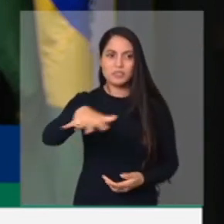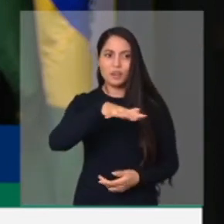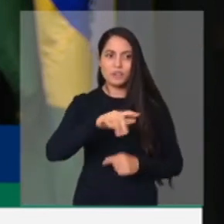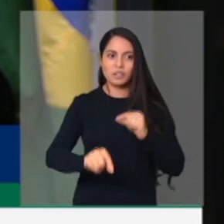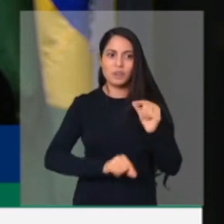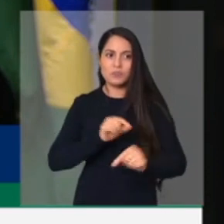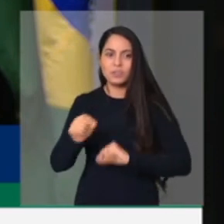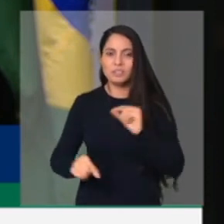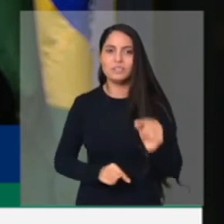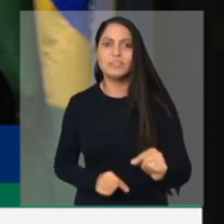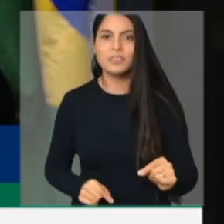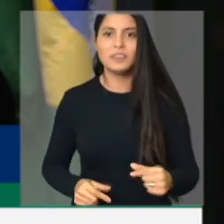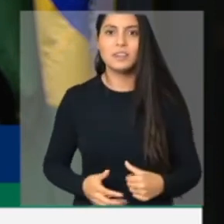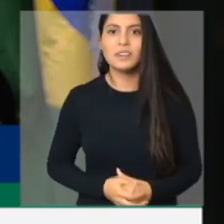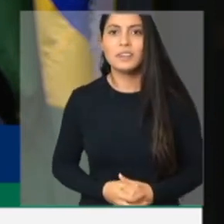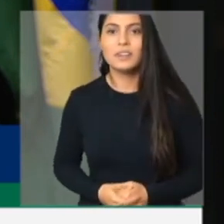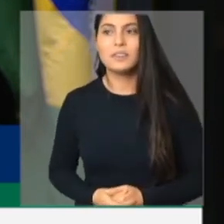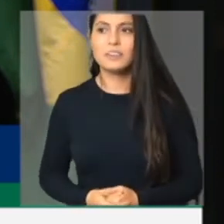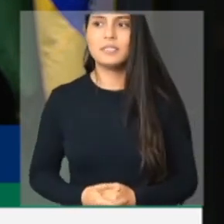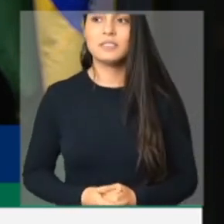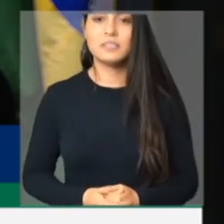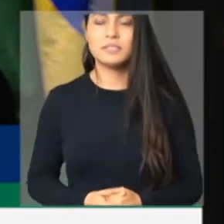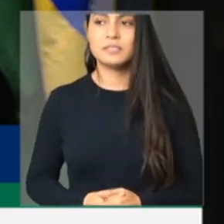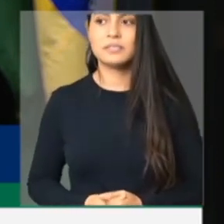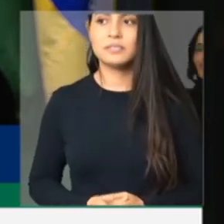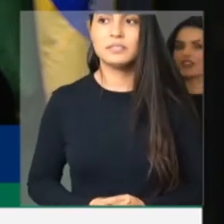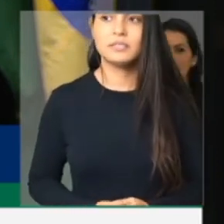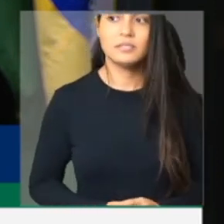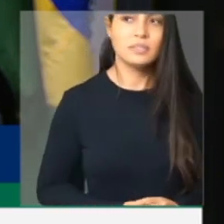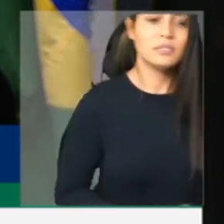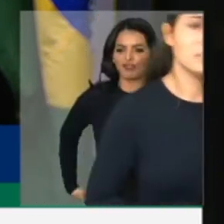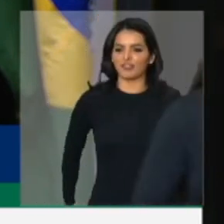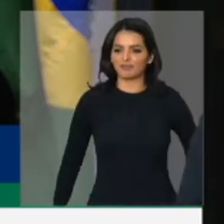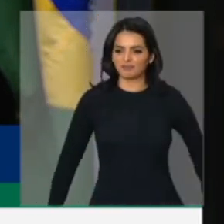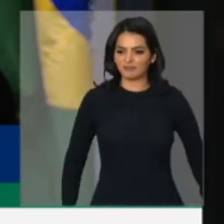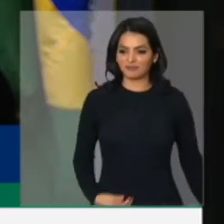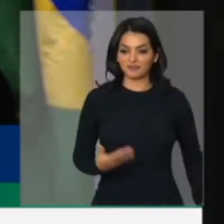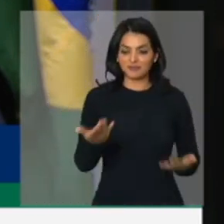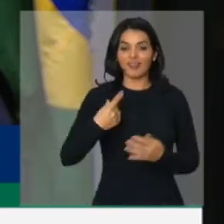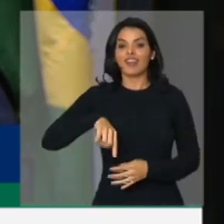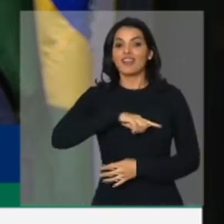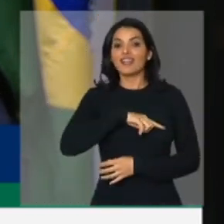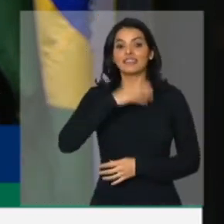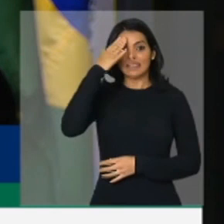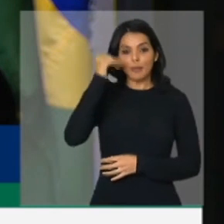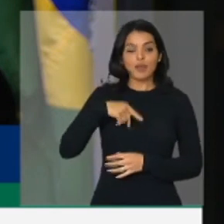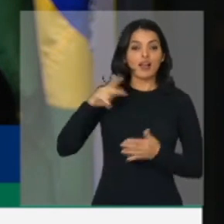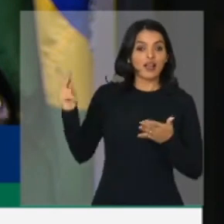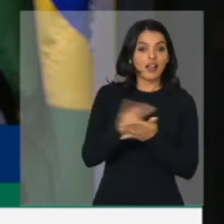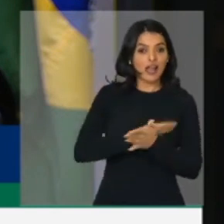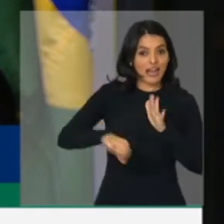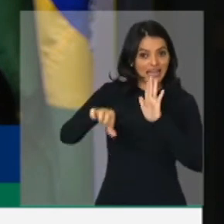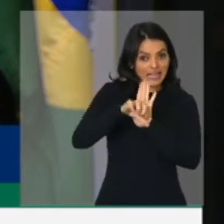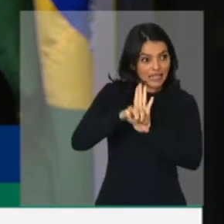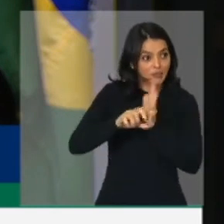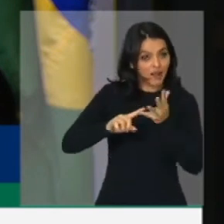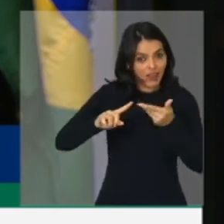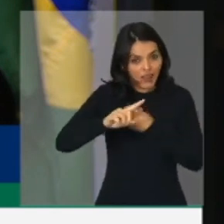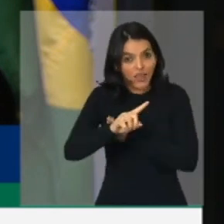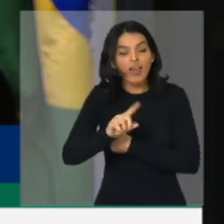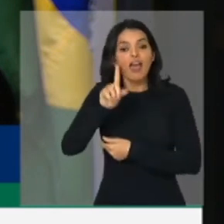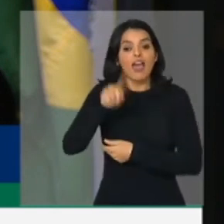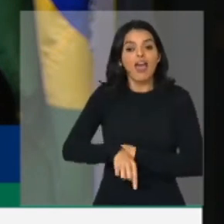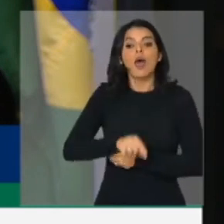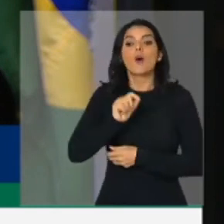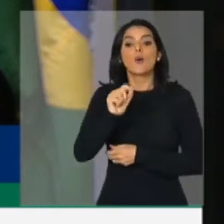feitas naquele momento para que houvesse aquela operação. E sabia-se que havia cometimentos de ilícito, associação criminosa, associação para o